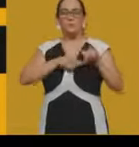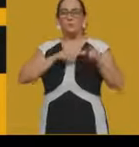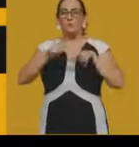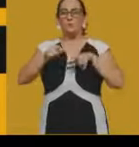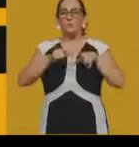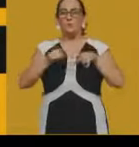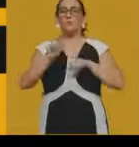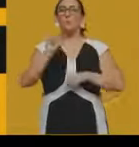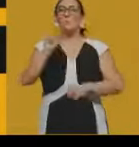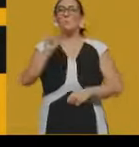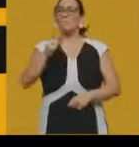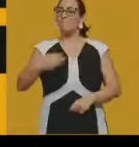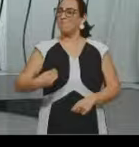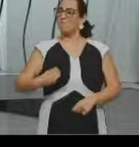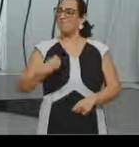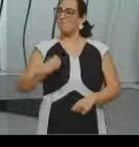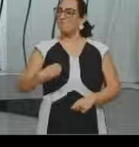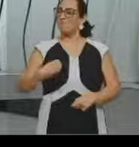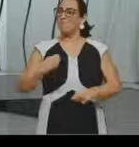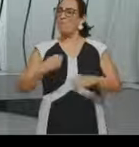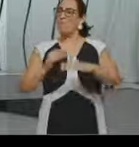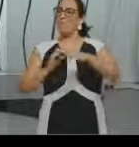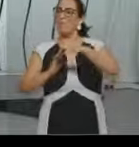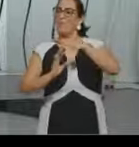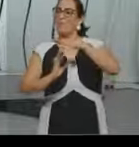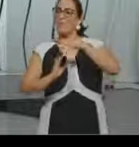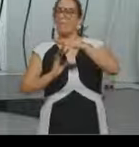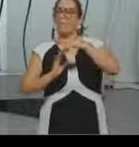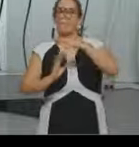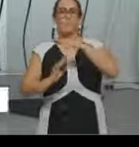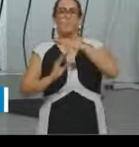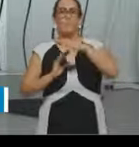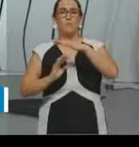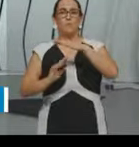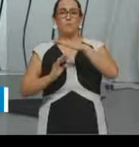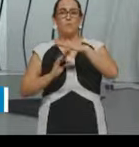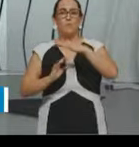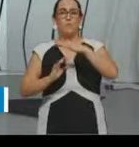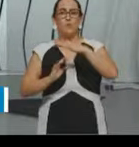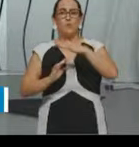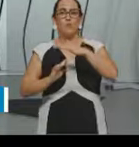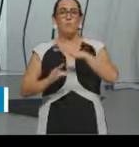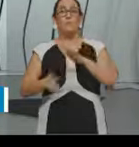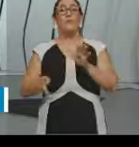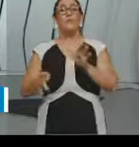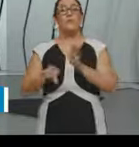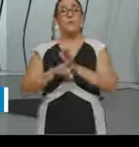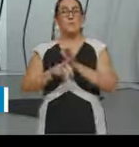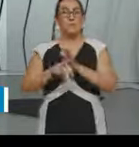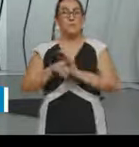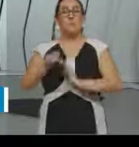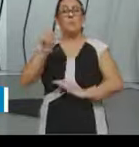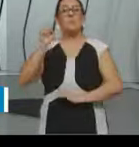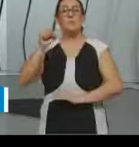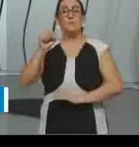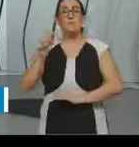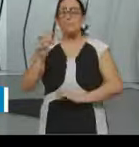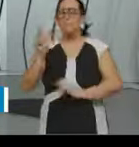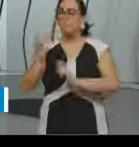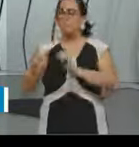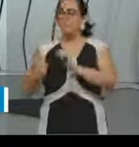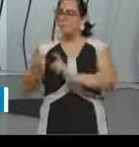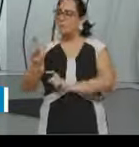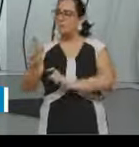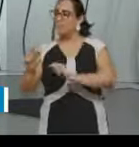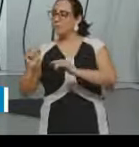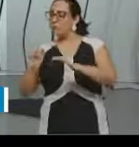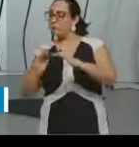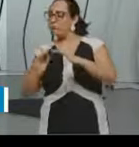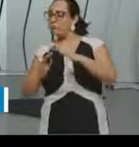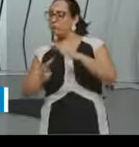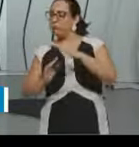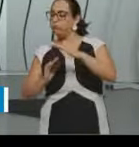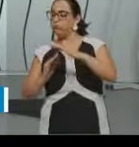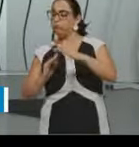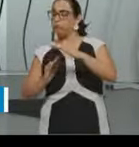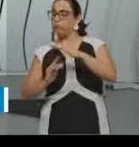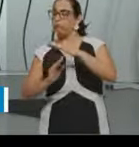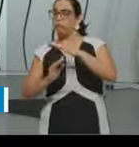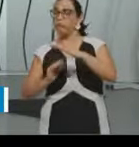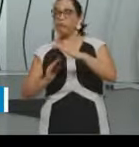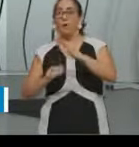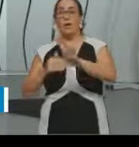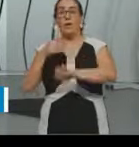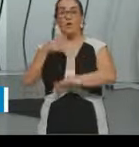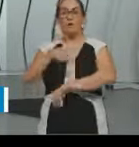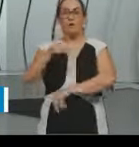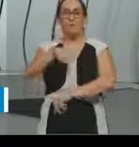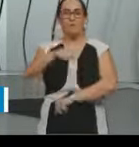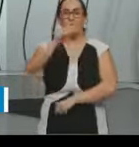do imigrante, né? Quando a gente tem aí um fluxo grande de imigrantes vindo para o Brasil, um incentivo maior para a imigração, a gente tem